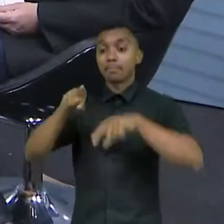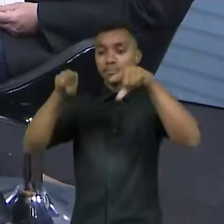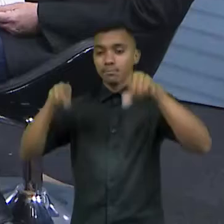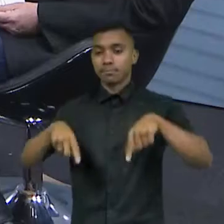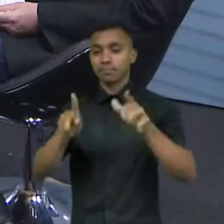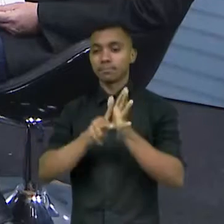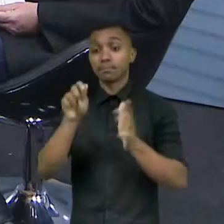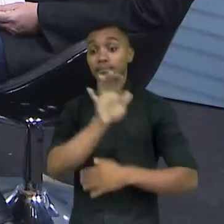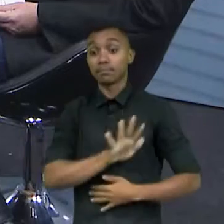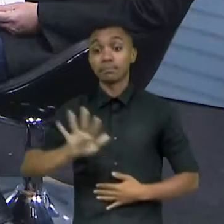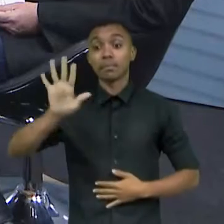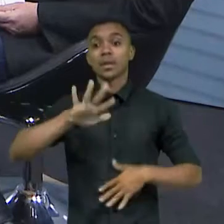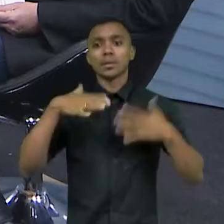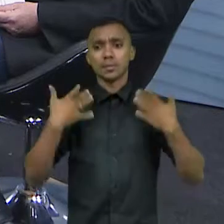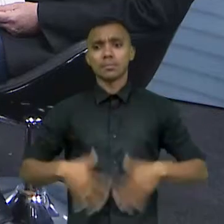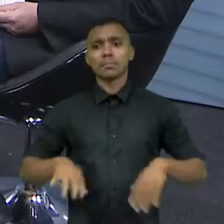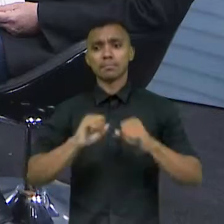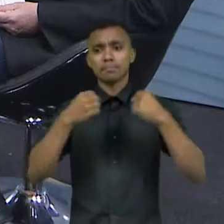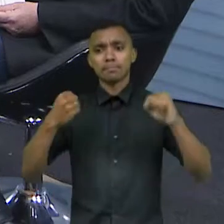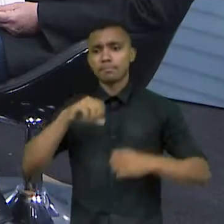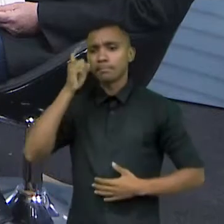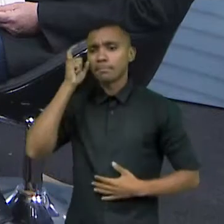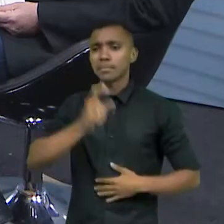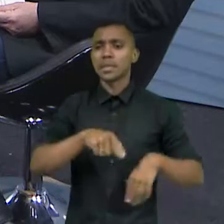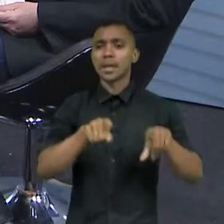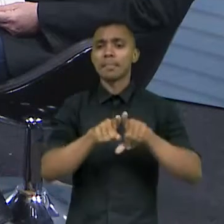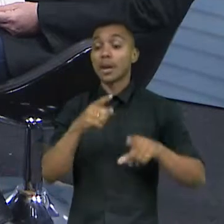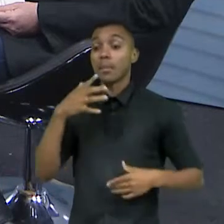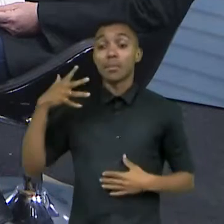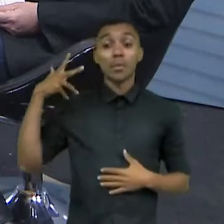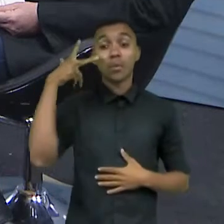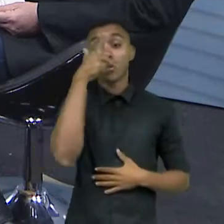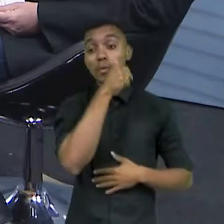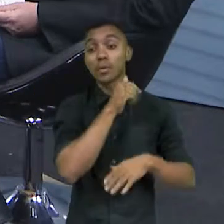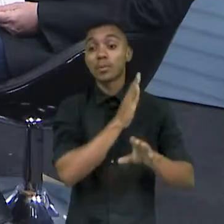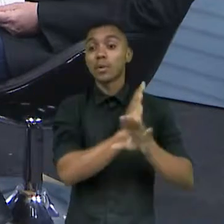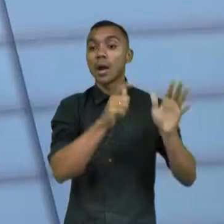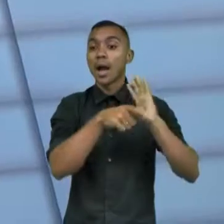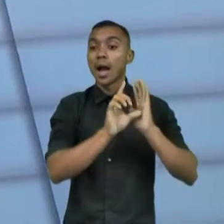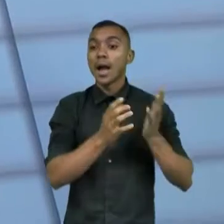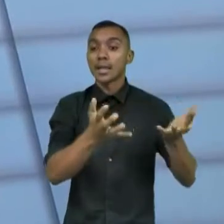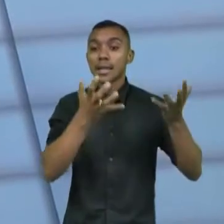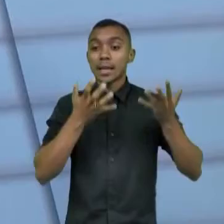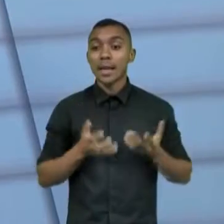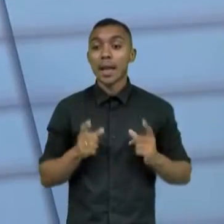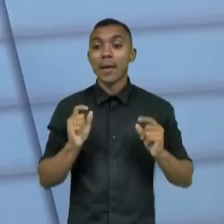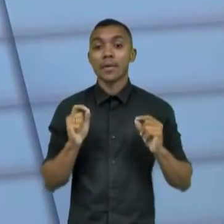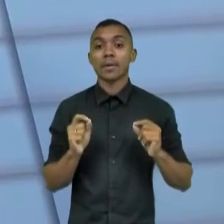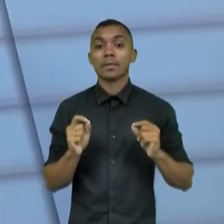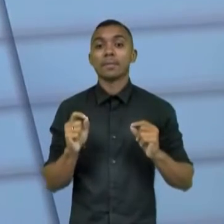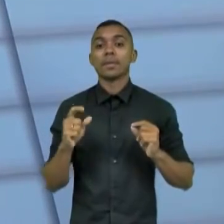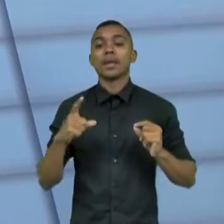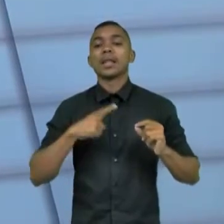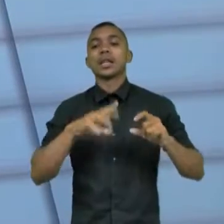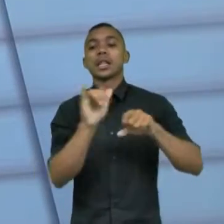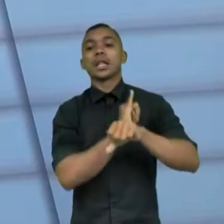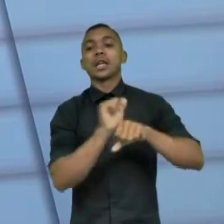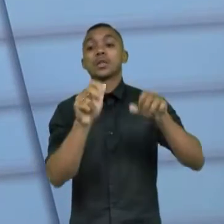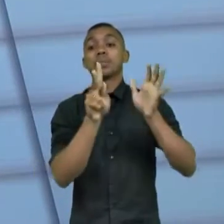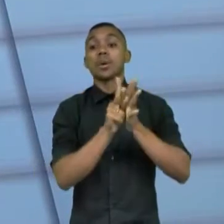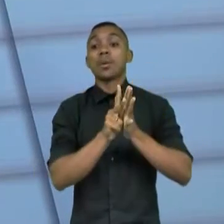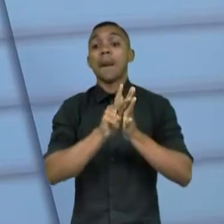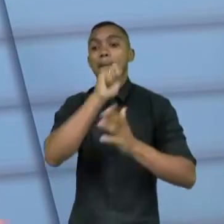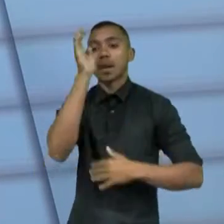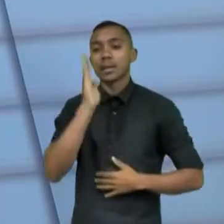grande, ambicioso e lindo, porque a ideia é que a gente fomente o ecossistema de negócios de impacto pelo Brasil.